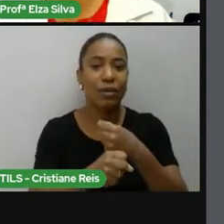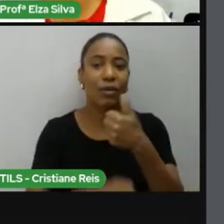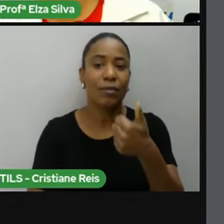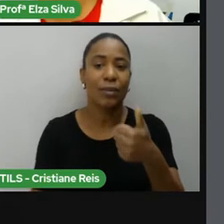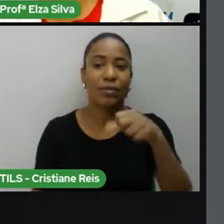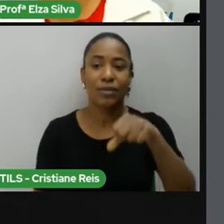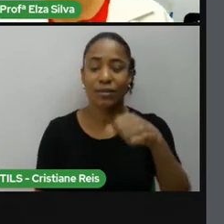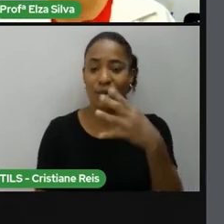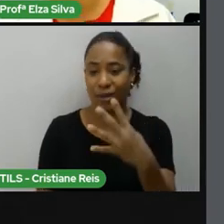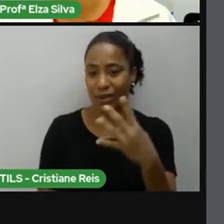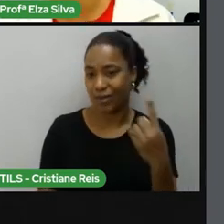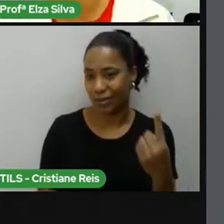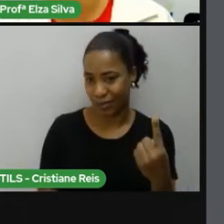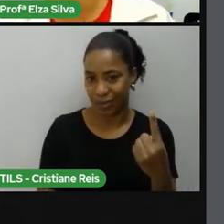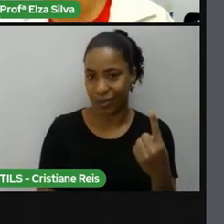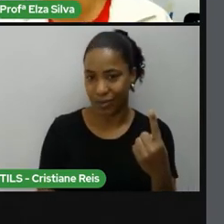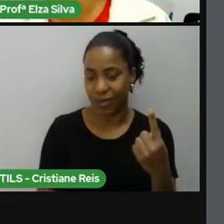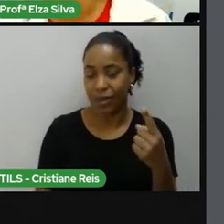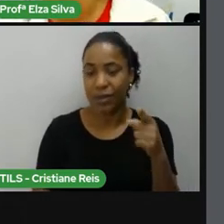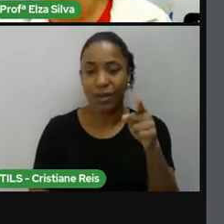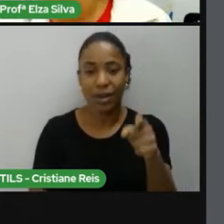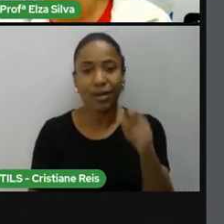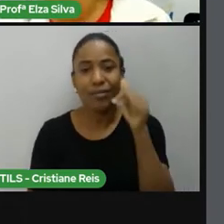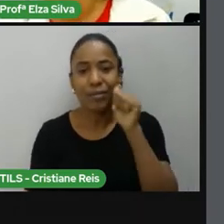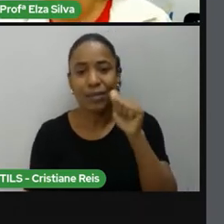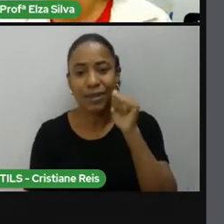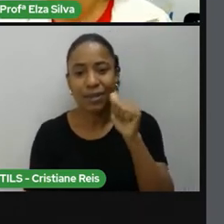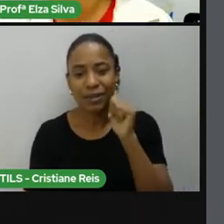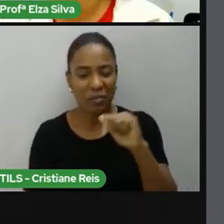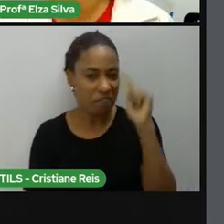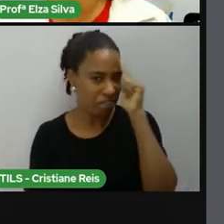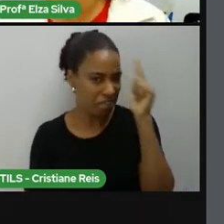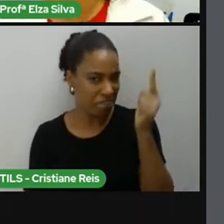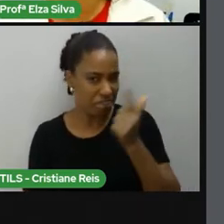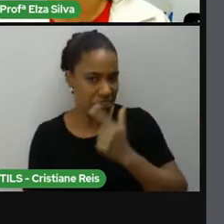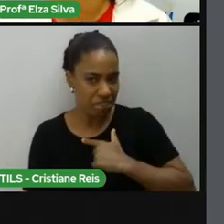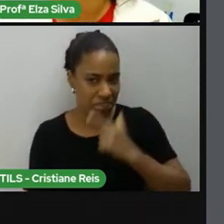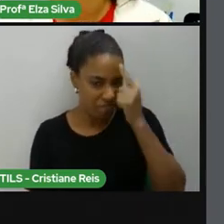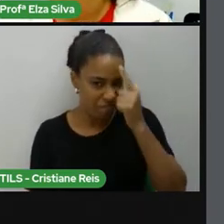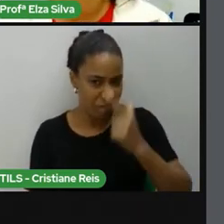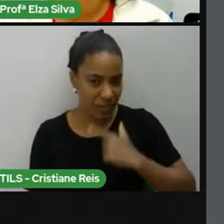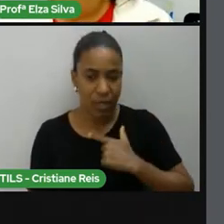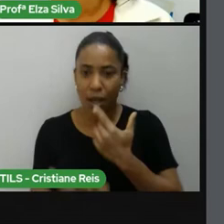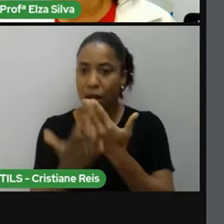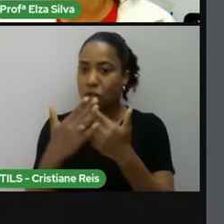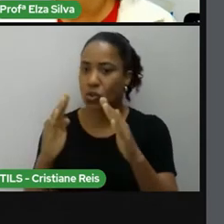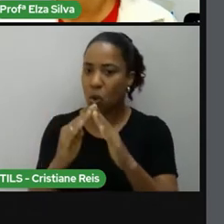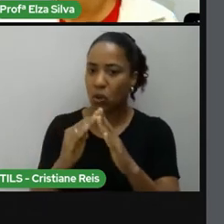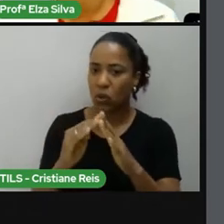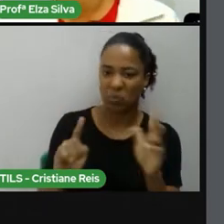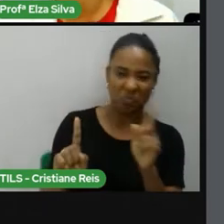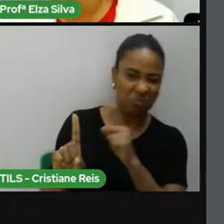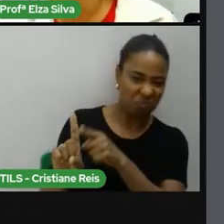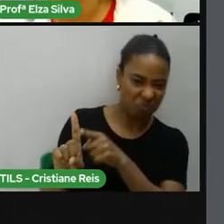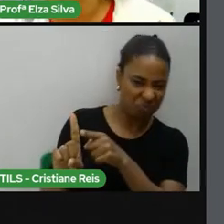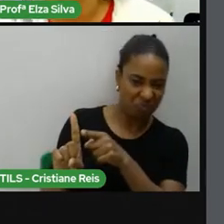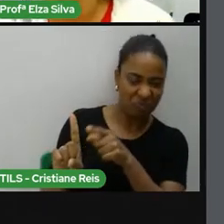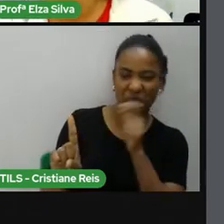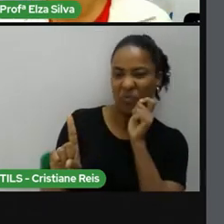ela é sempre considerada feia no local onde ela estuda. e ela é